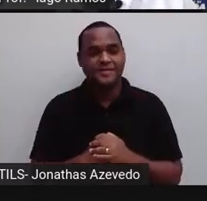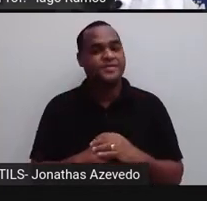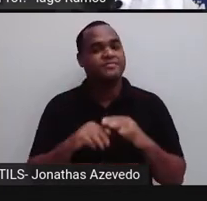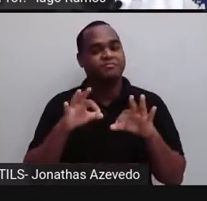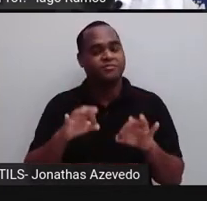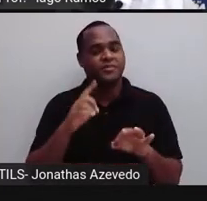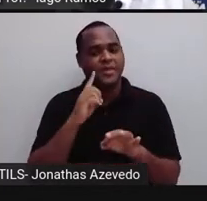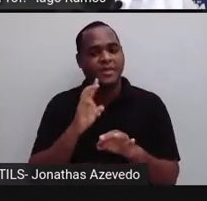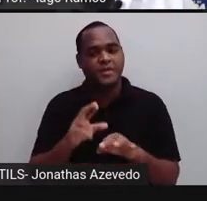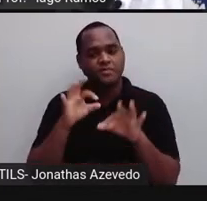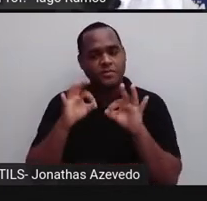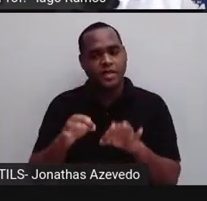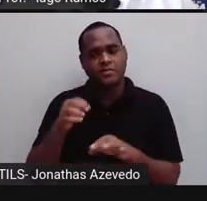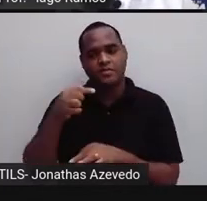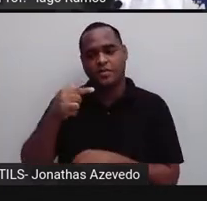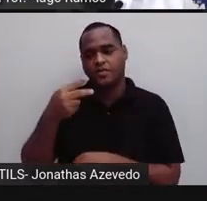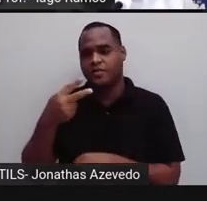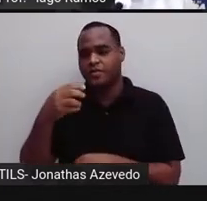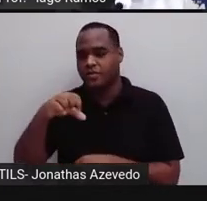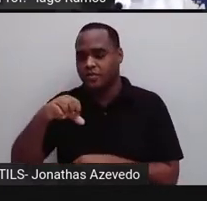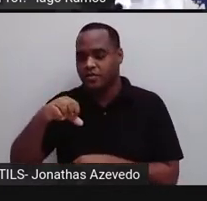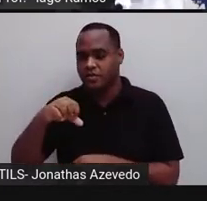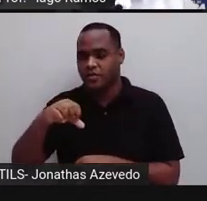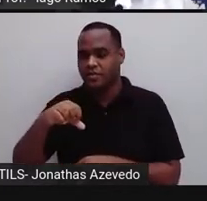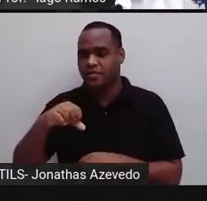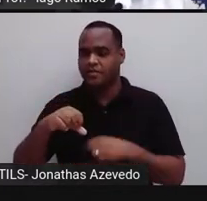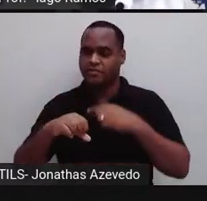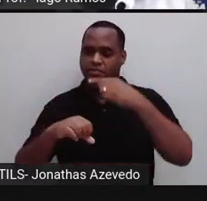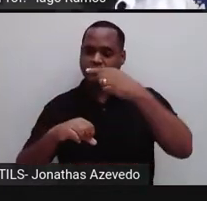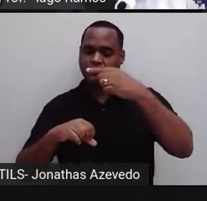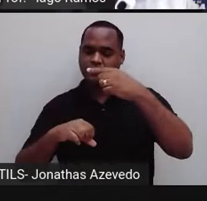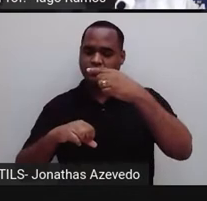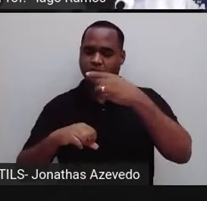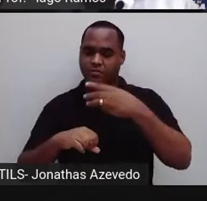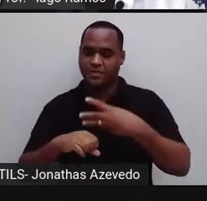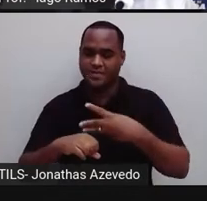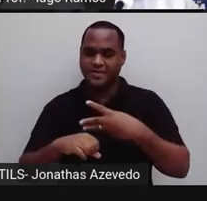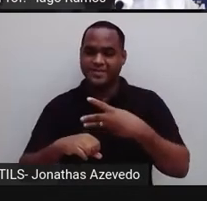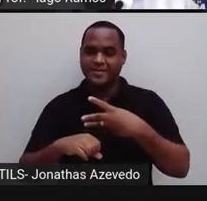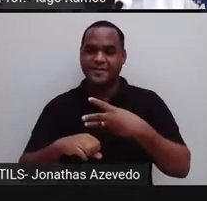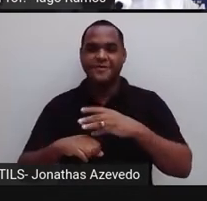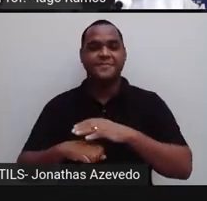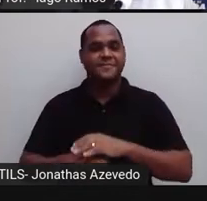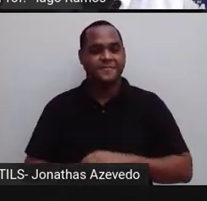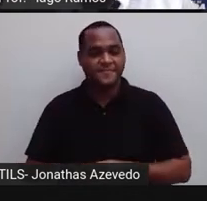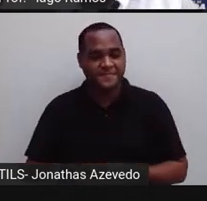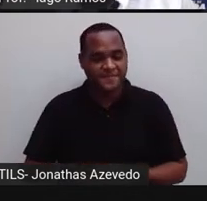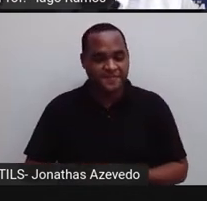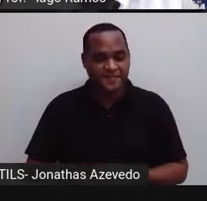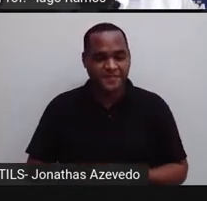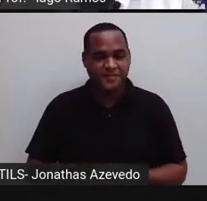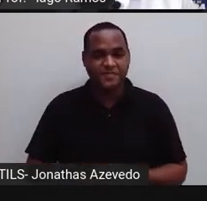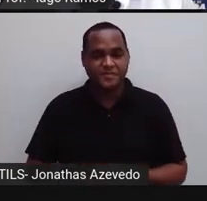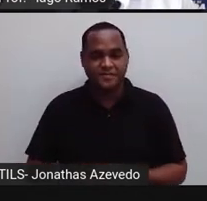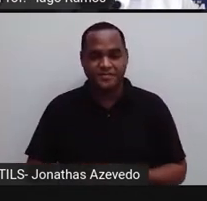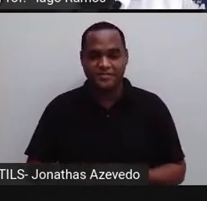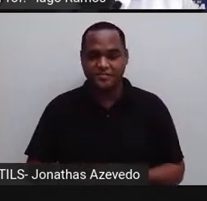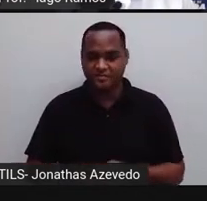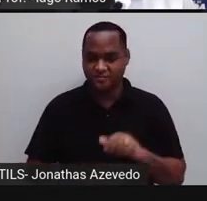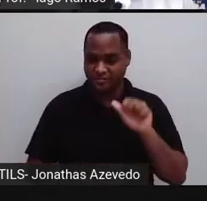resultado correto para 729 elevado a um terço? É